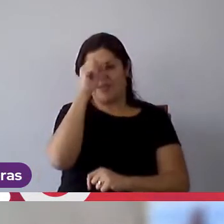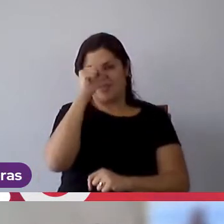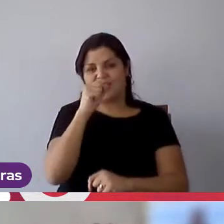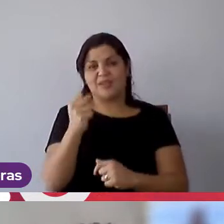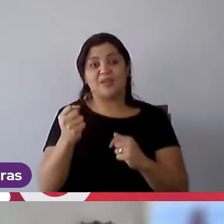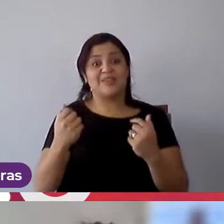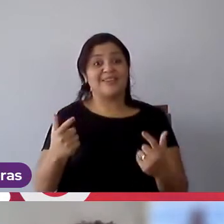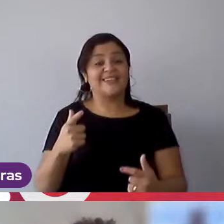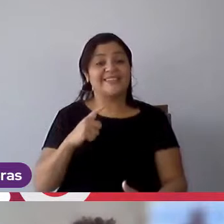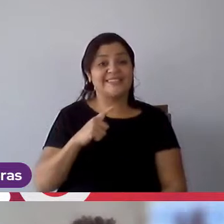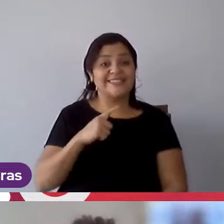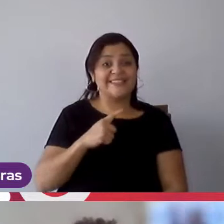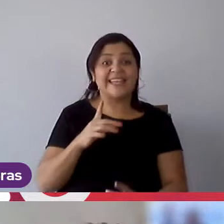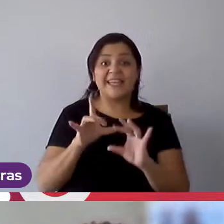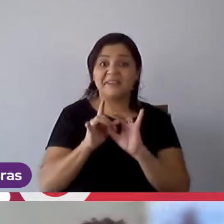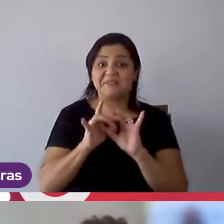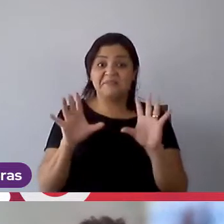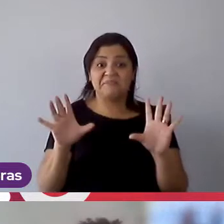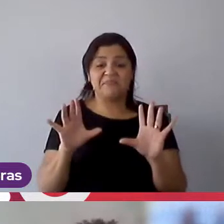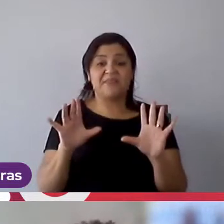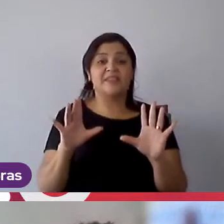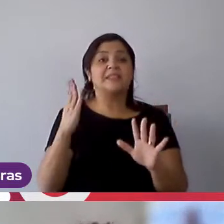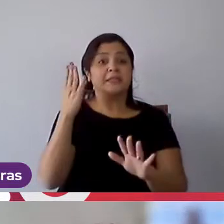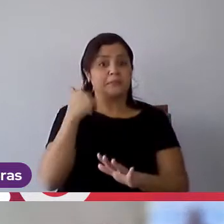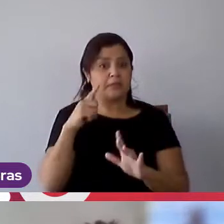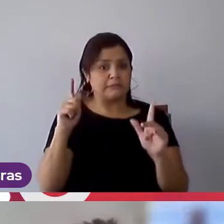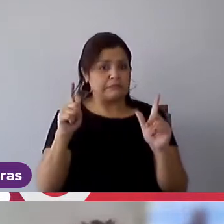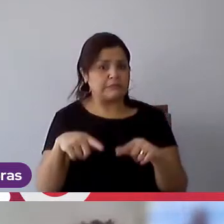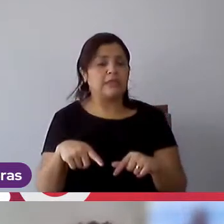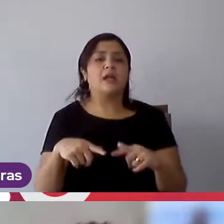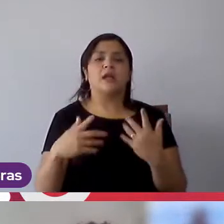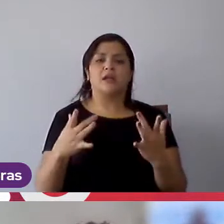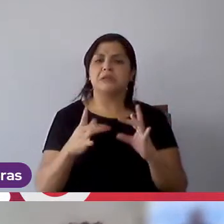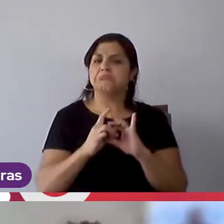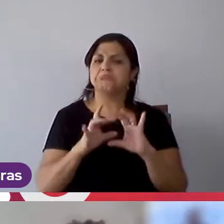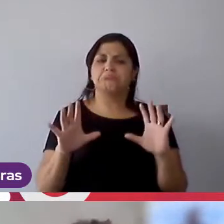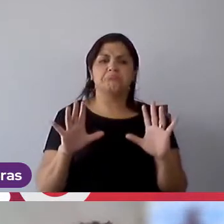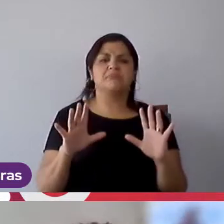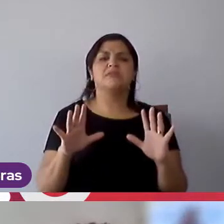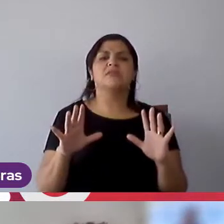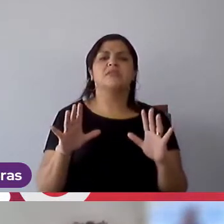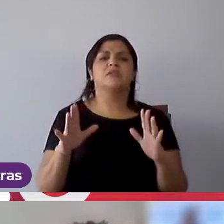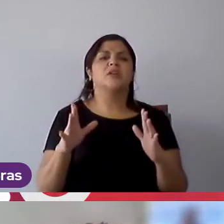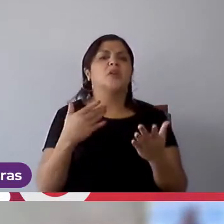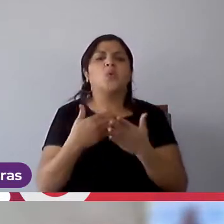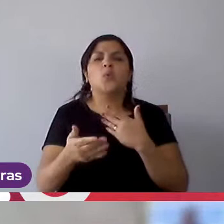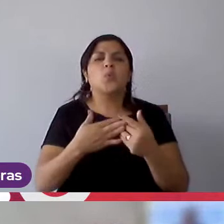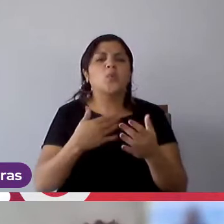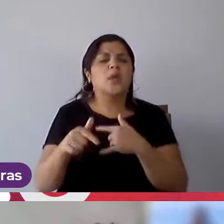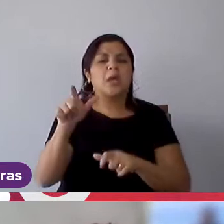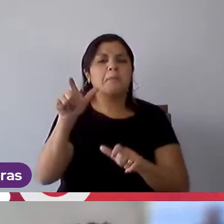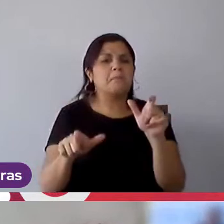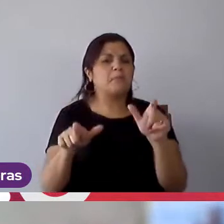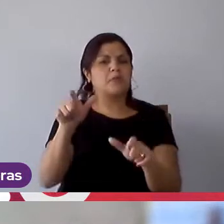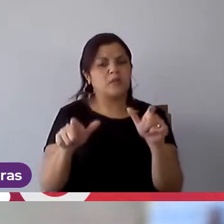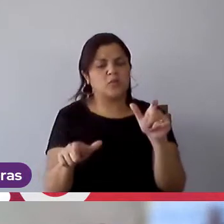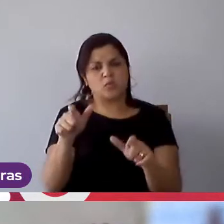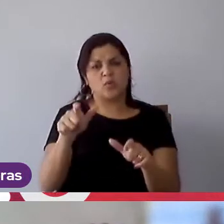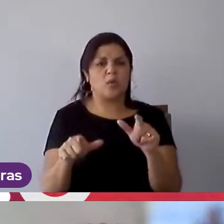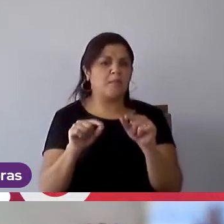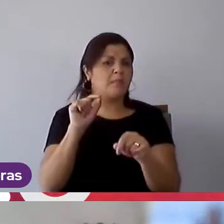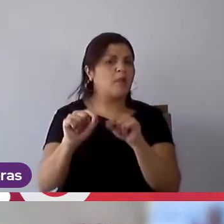então, ter essa liberdade e saber que eu posso contar com quem quer que seja, vamos dizer assim, né, para,